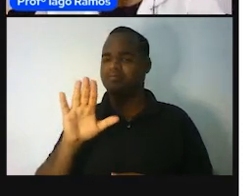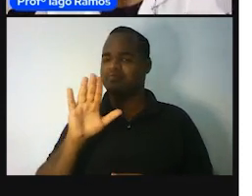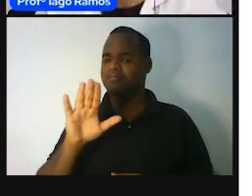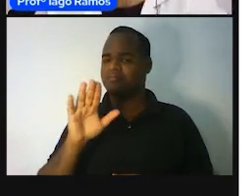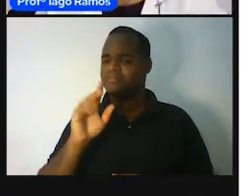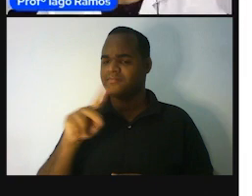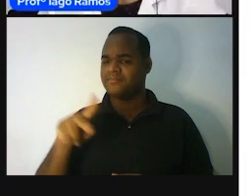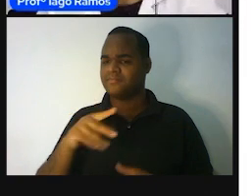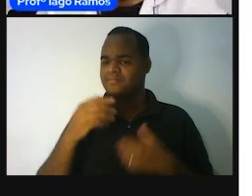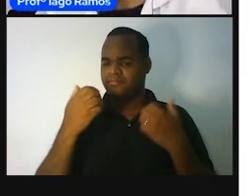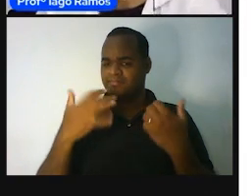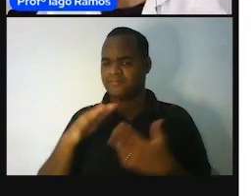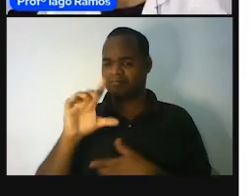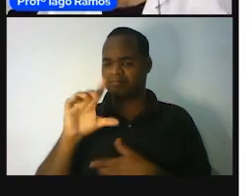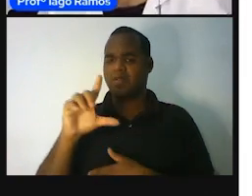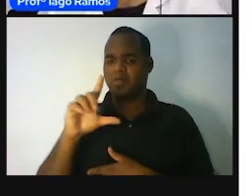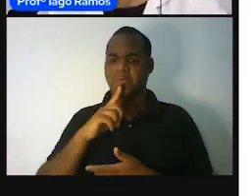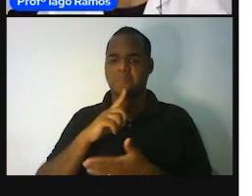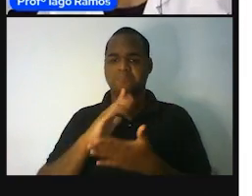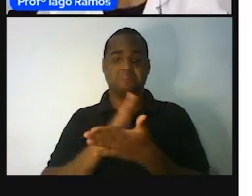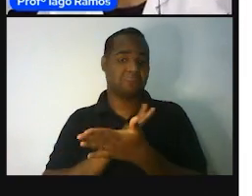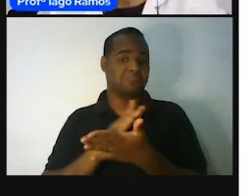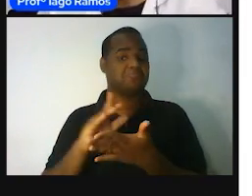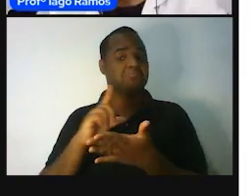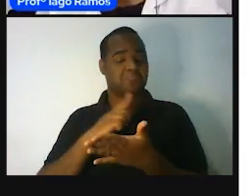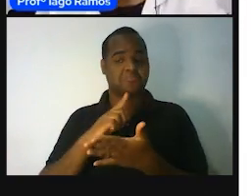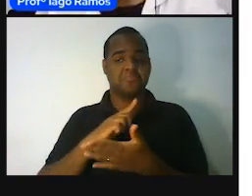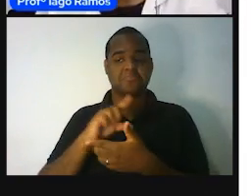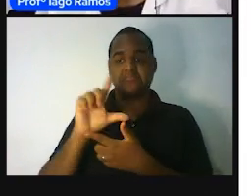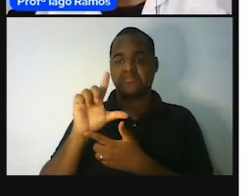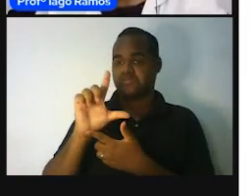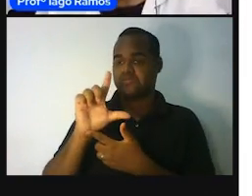tem coisas que é milímetros, sim, coisas que é milímetros,